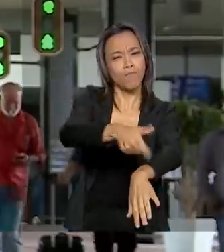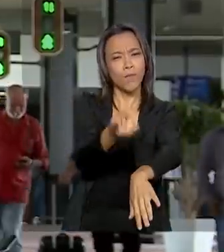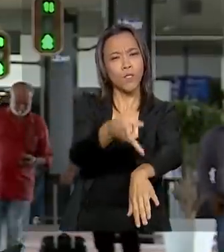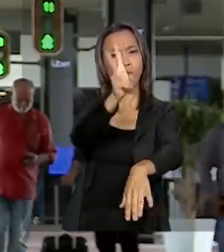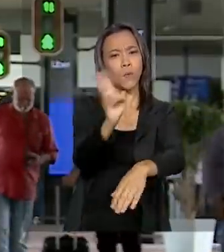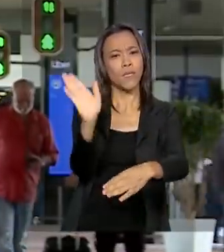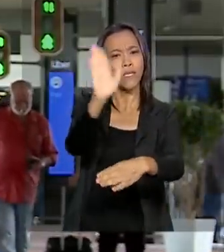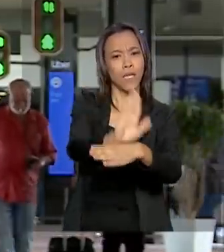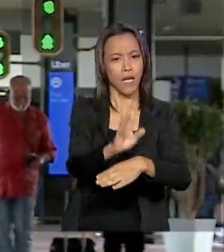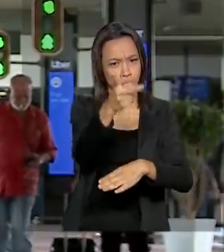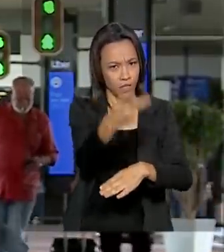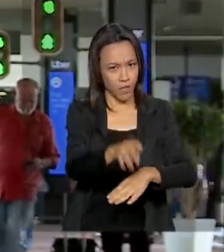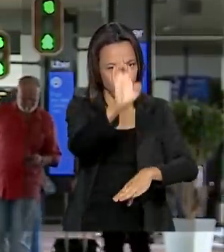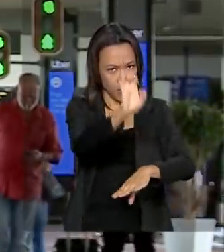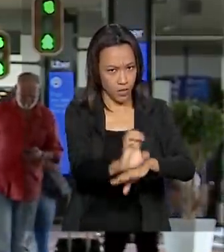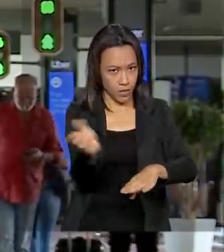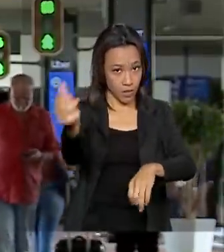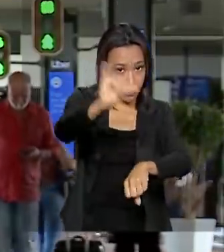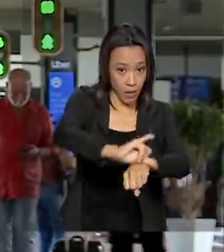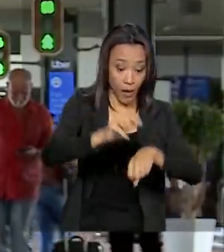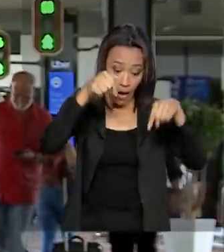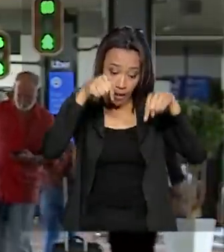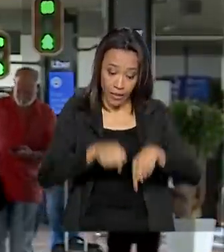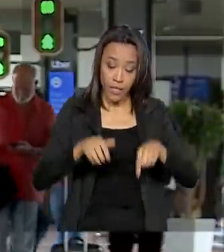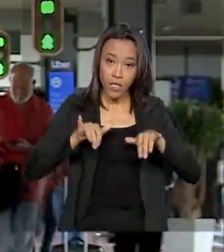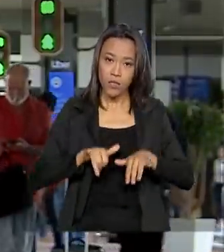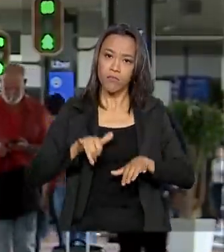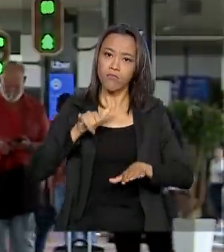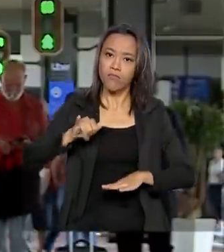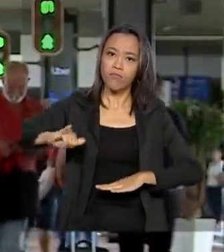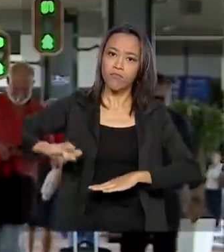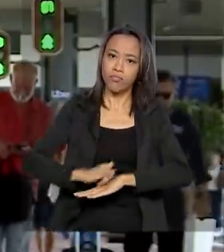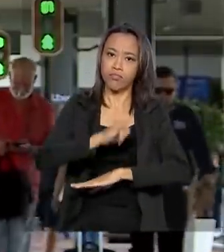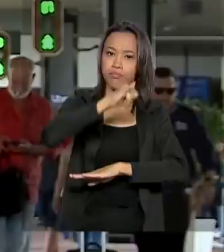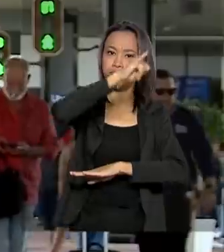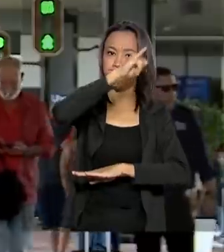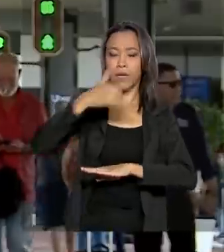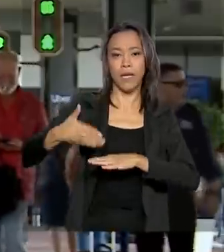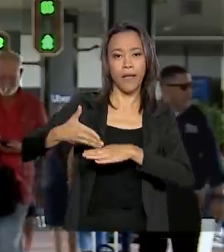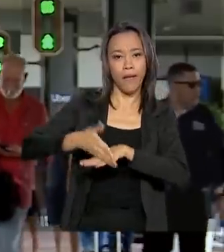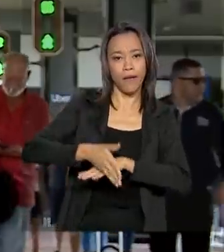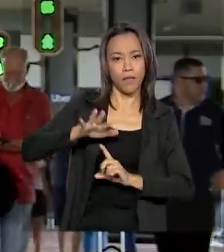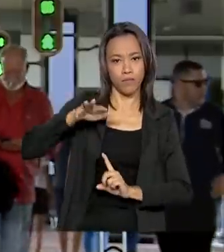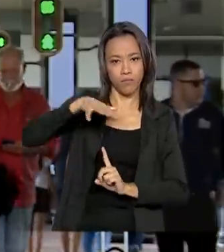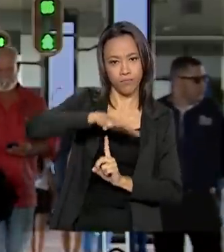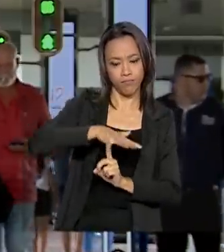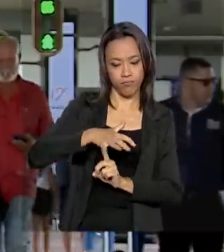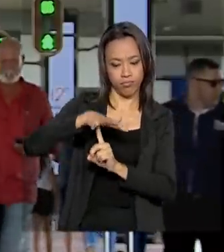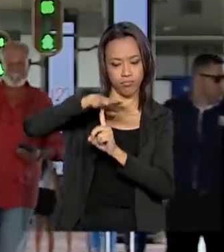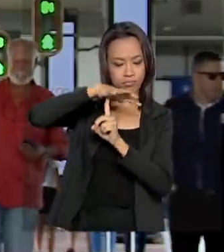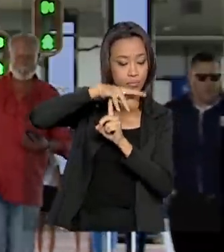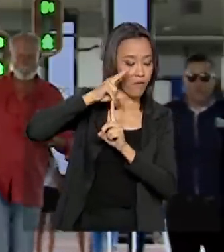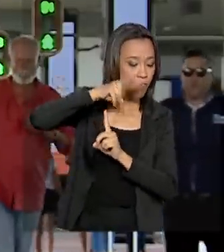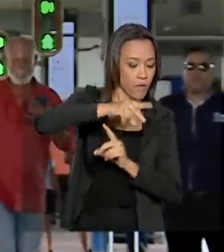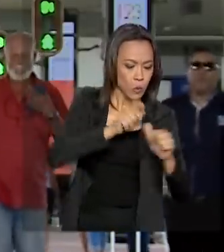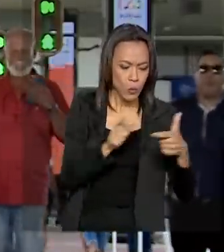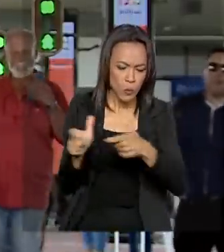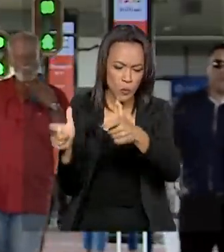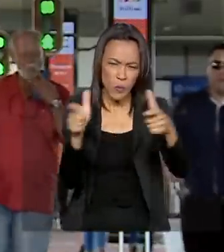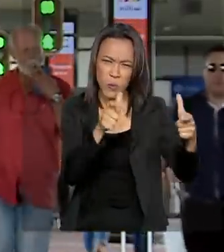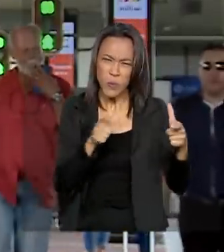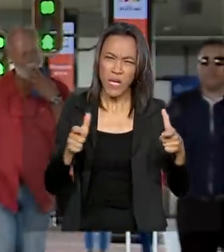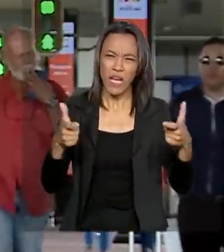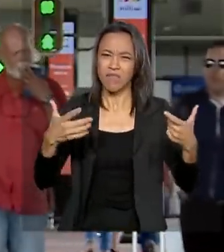tarde. Daqui mesmo do aeroporto de Confins, ele entra no helicóptero e parte para um sobrevoo pelas áreas mais atingidas